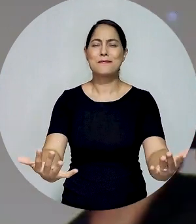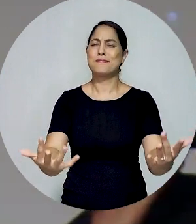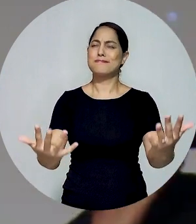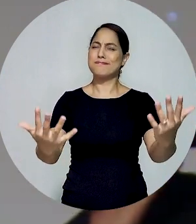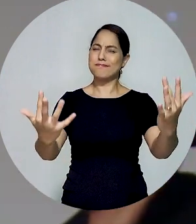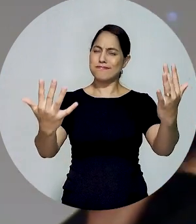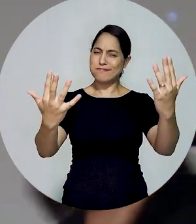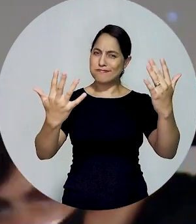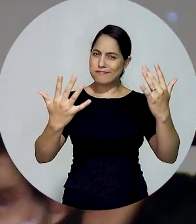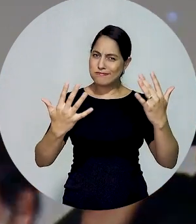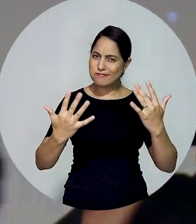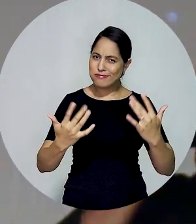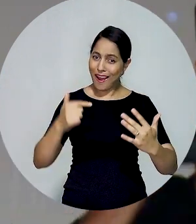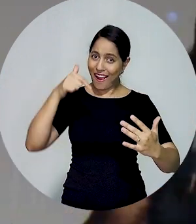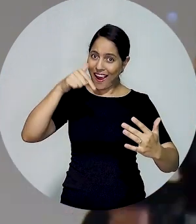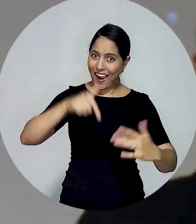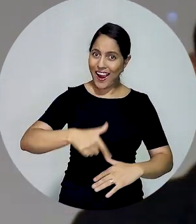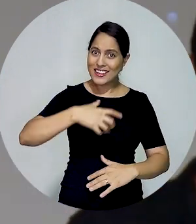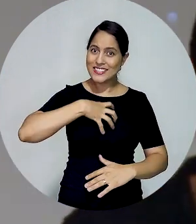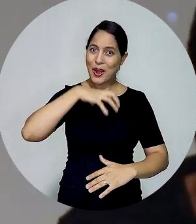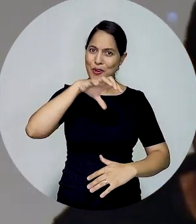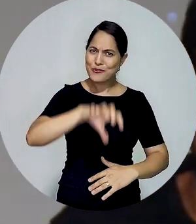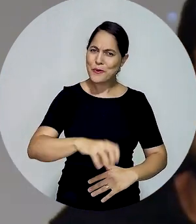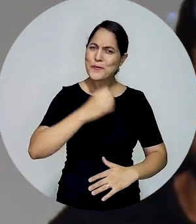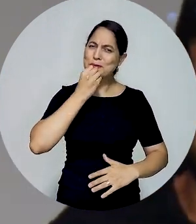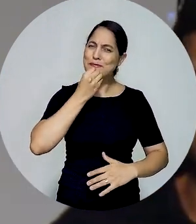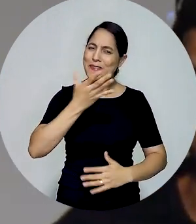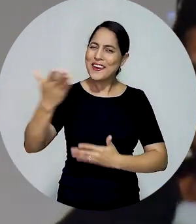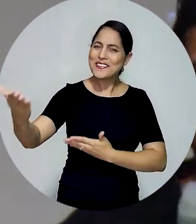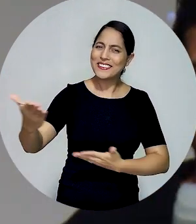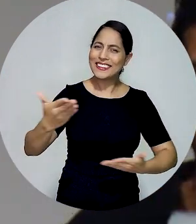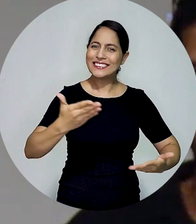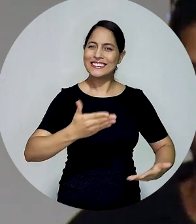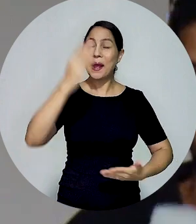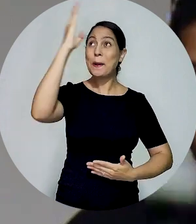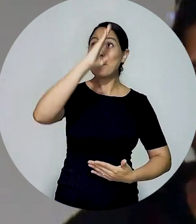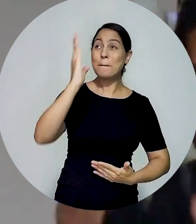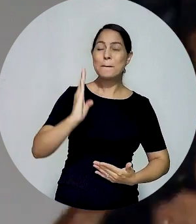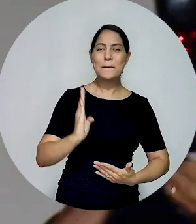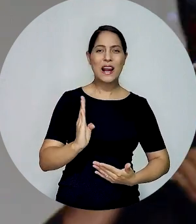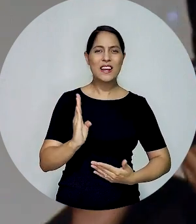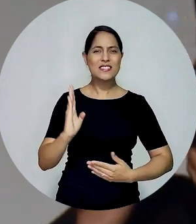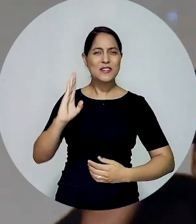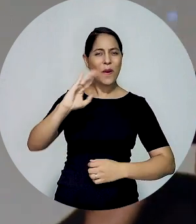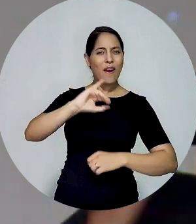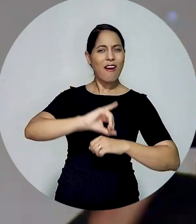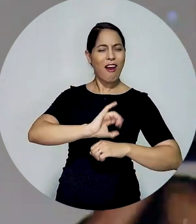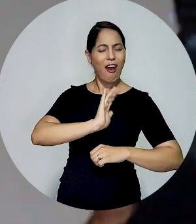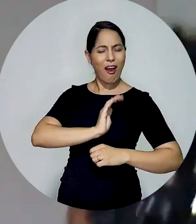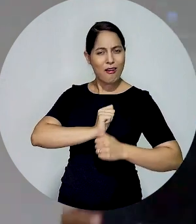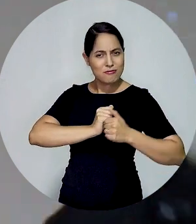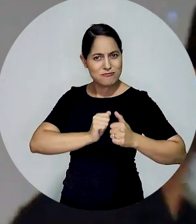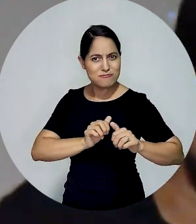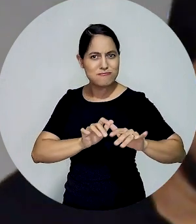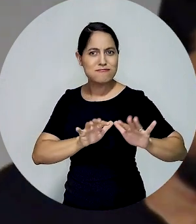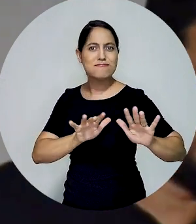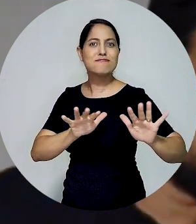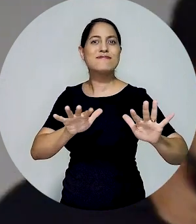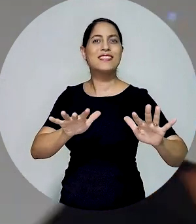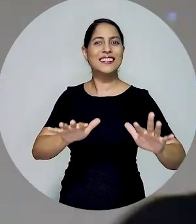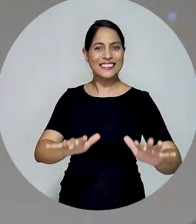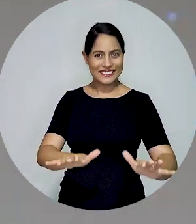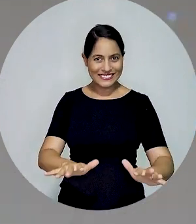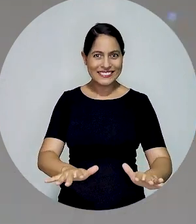chegou, bem-vindo a Salvador, coração do Brasil.